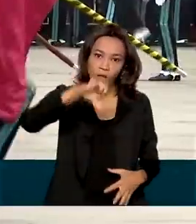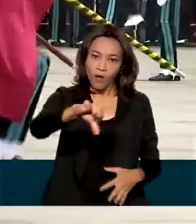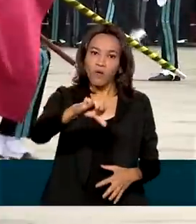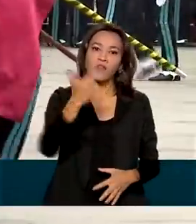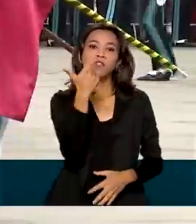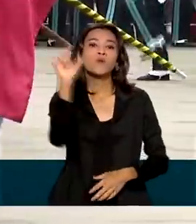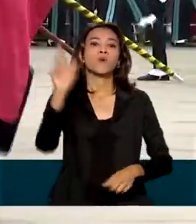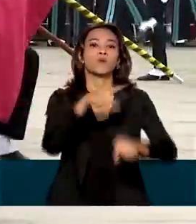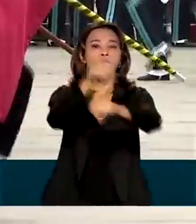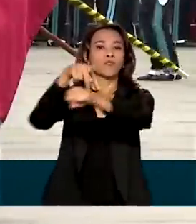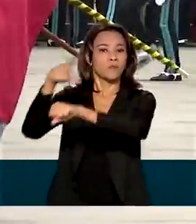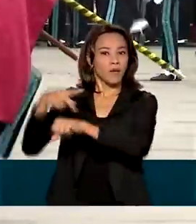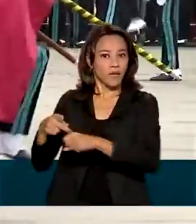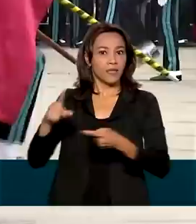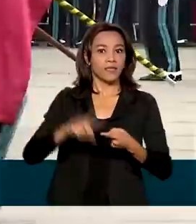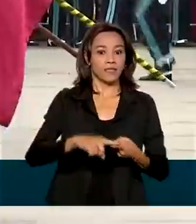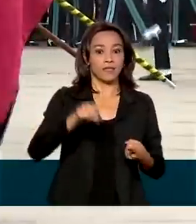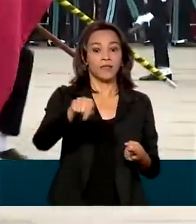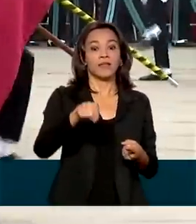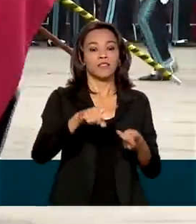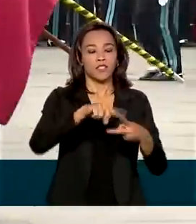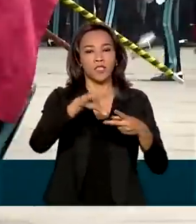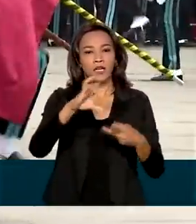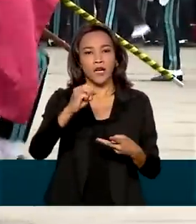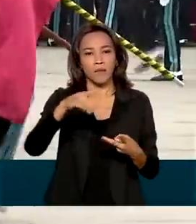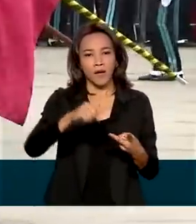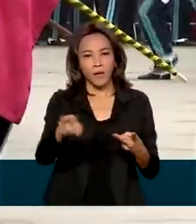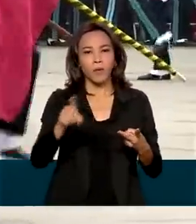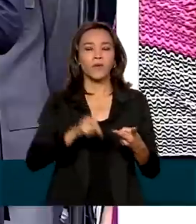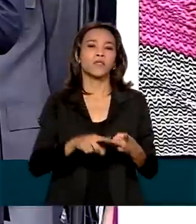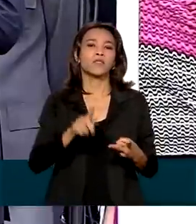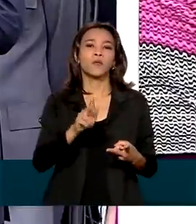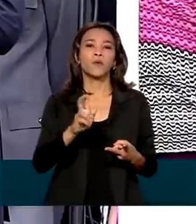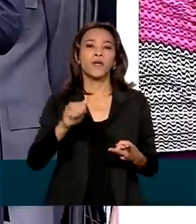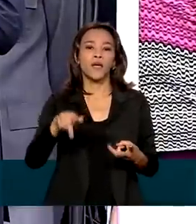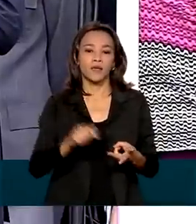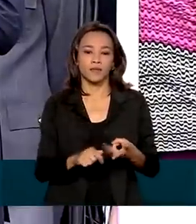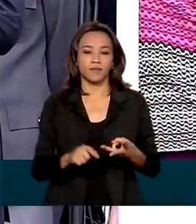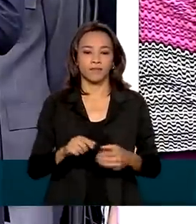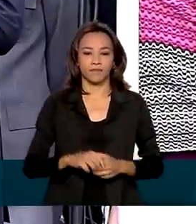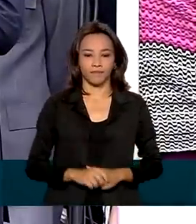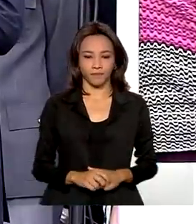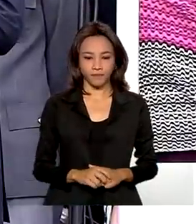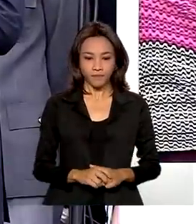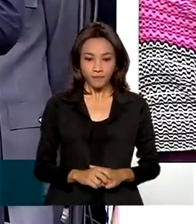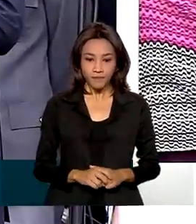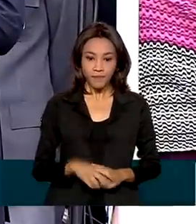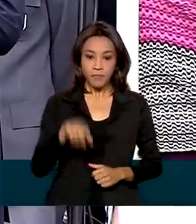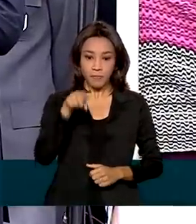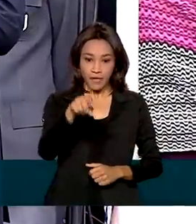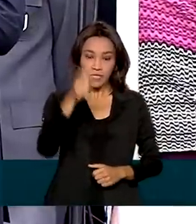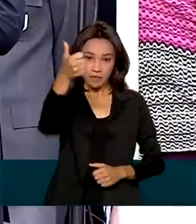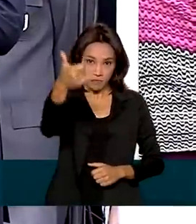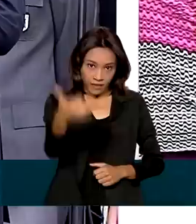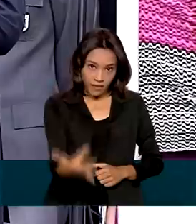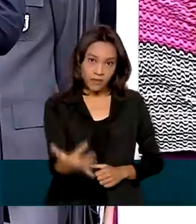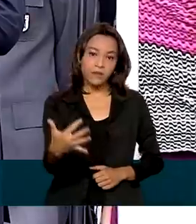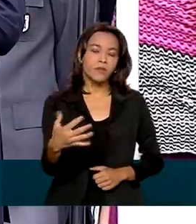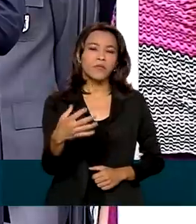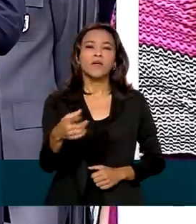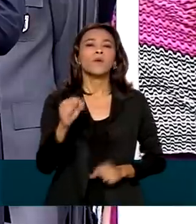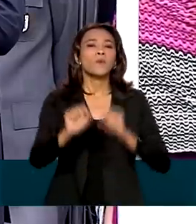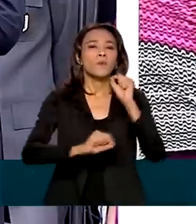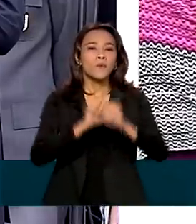amigas, Camarões, Guiana, Senegal e Panamá. O braço forte, mão amiga, acompanhou a